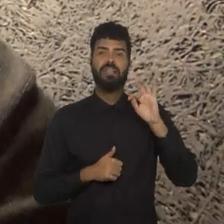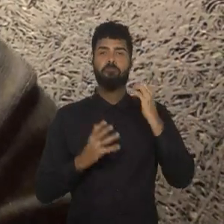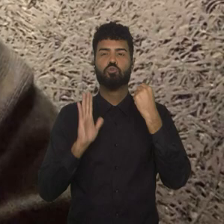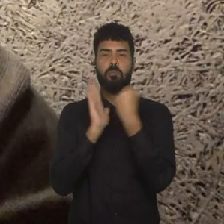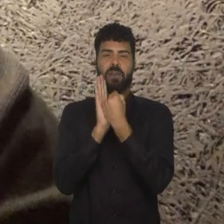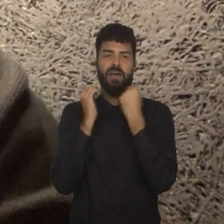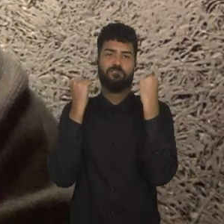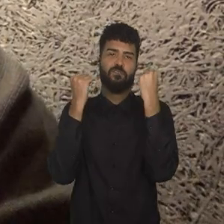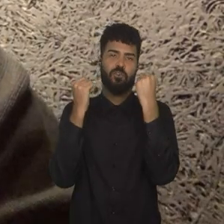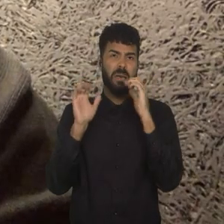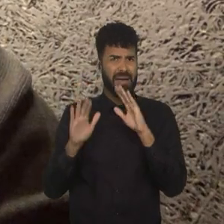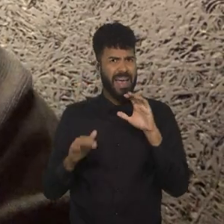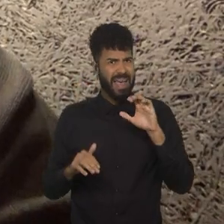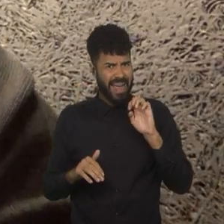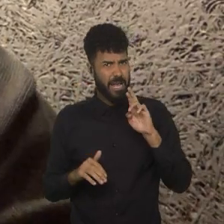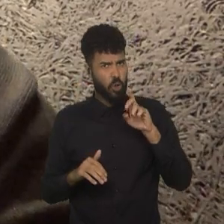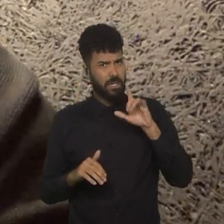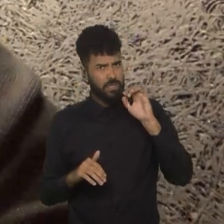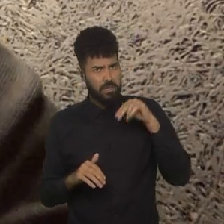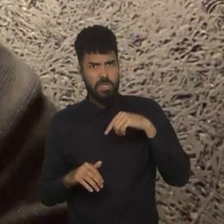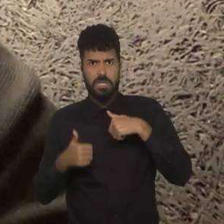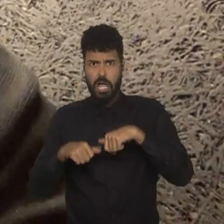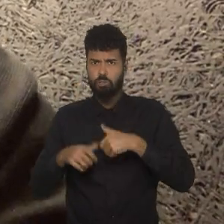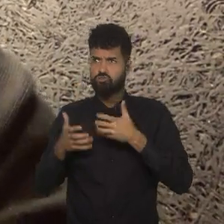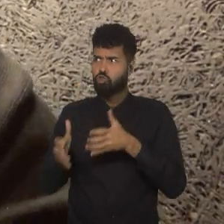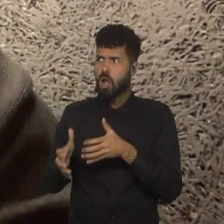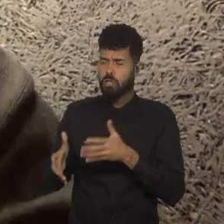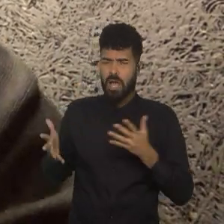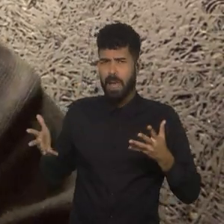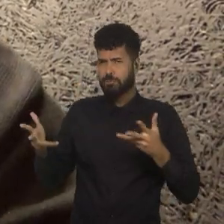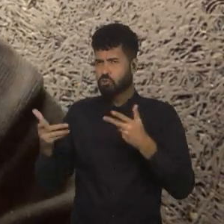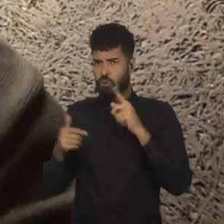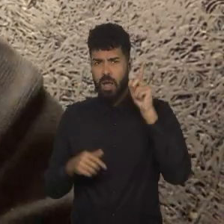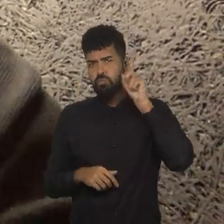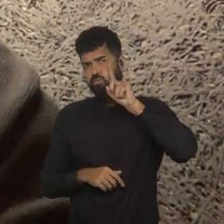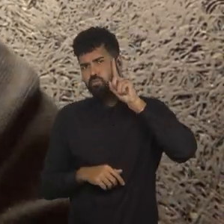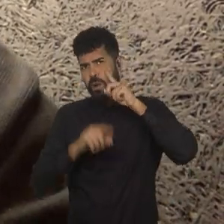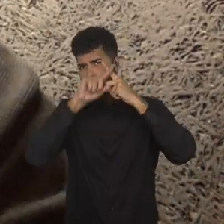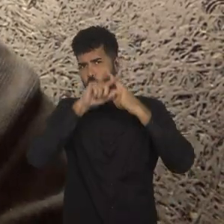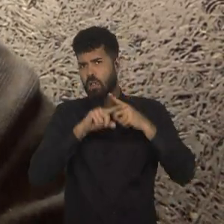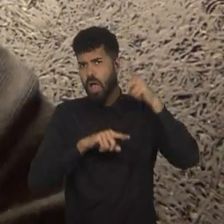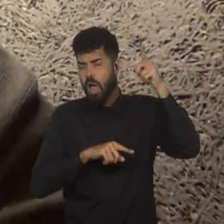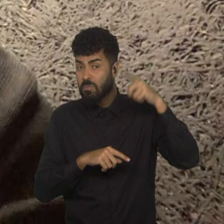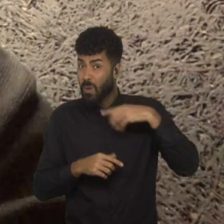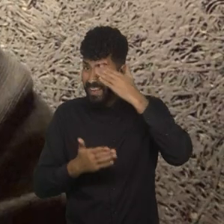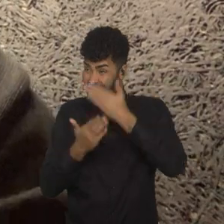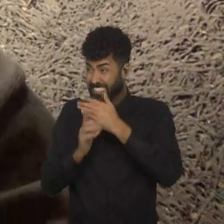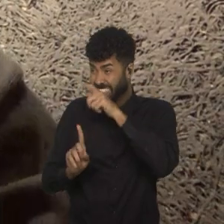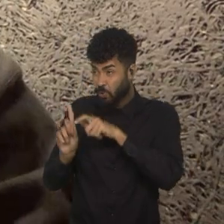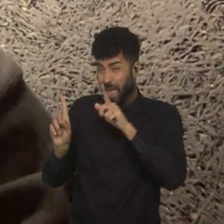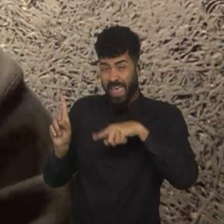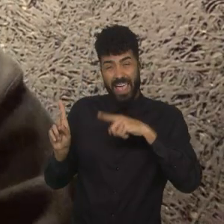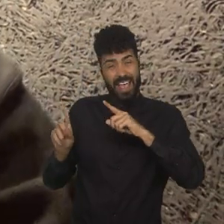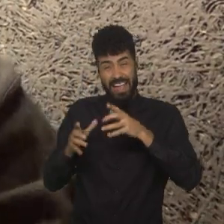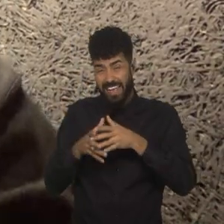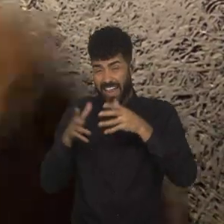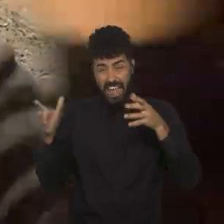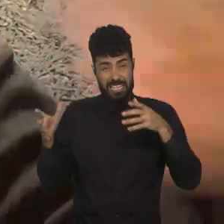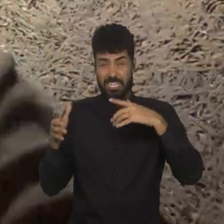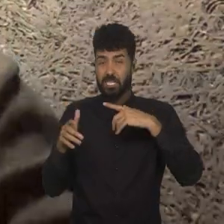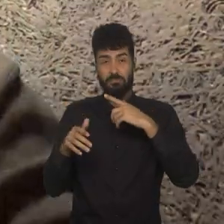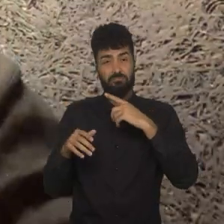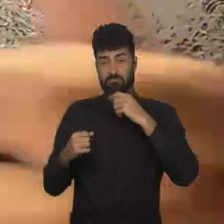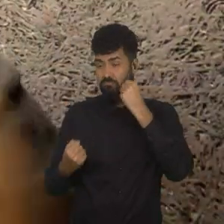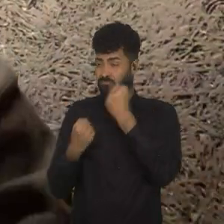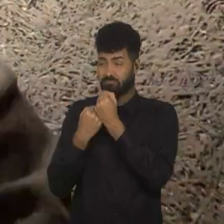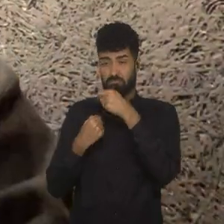mas a Keralin tá jogando um absurdo no campeonato norte-americano, e acho que ela é a grande peça do Brasil. E se